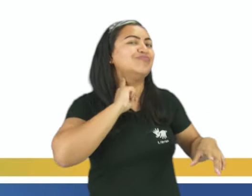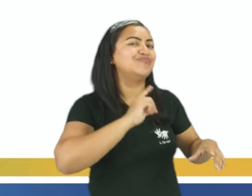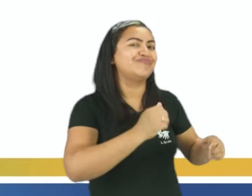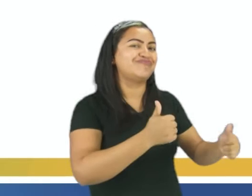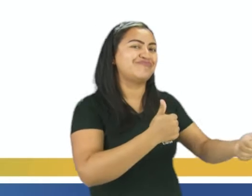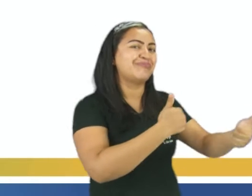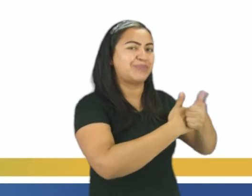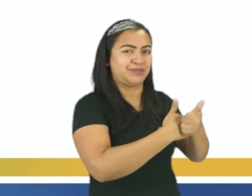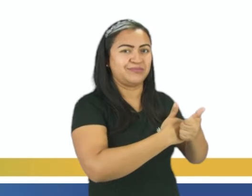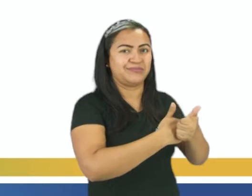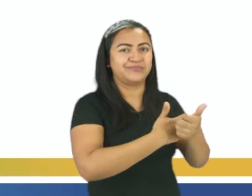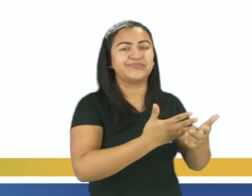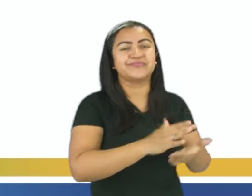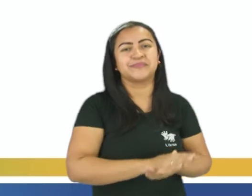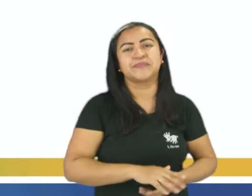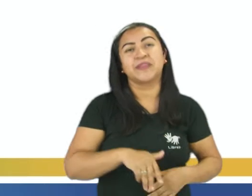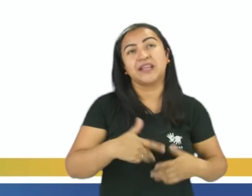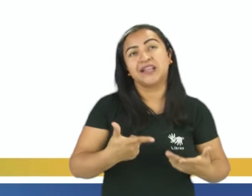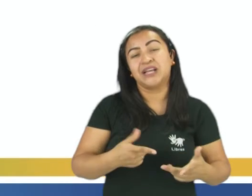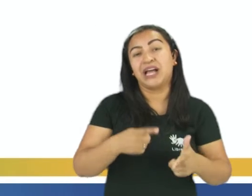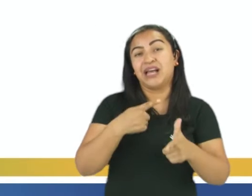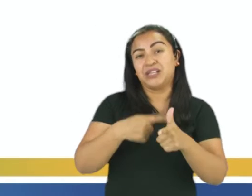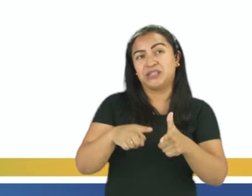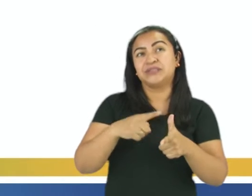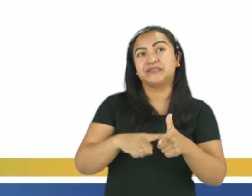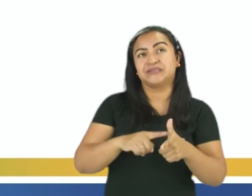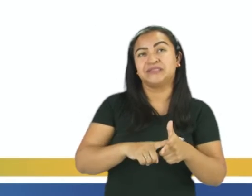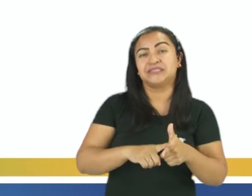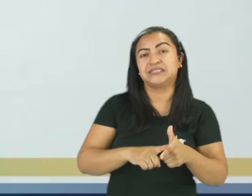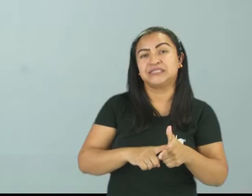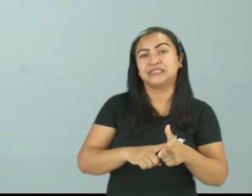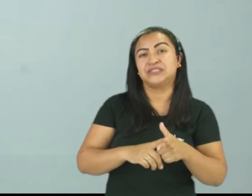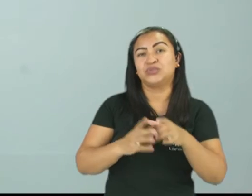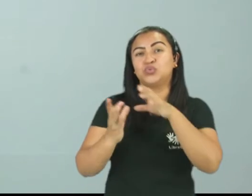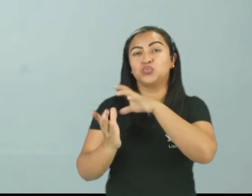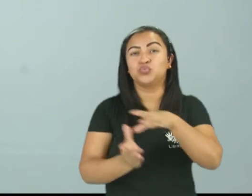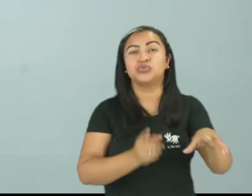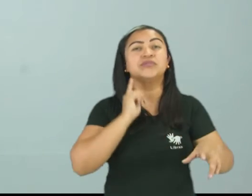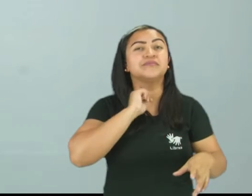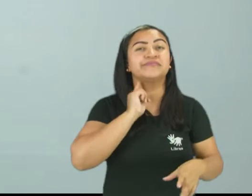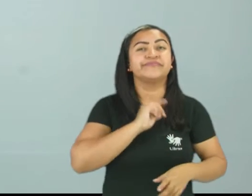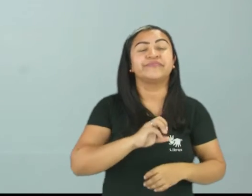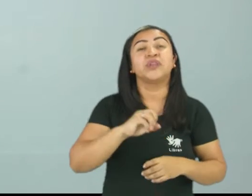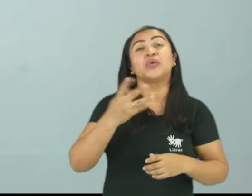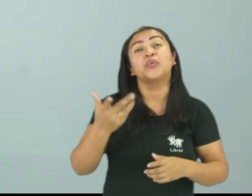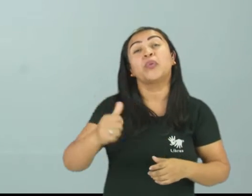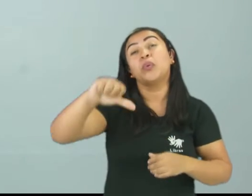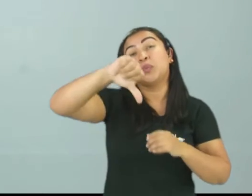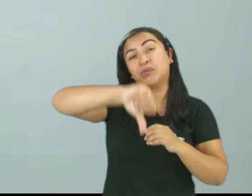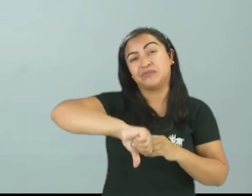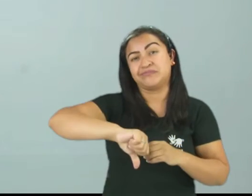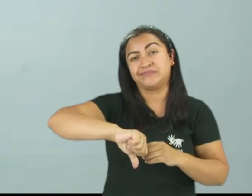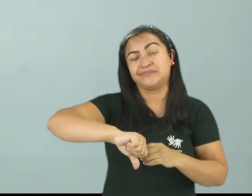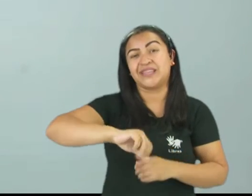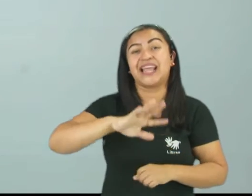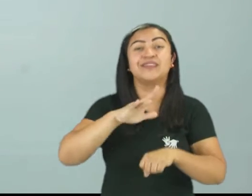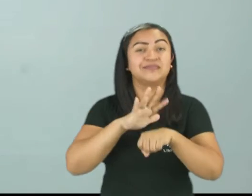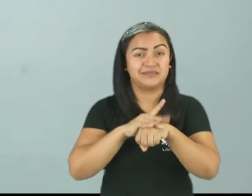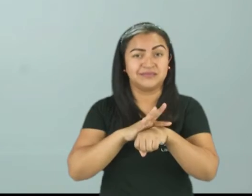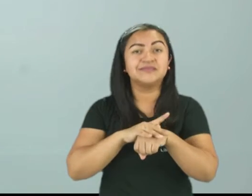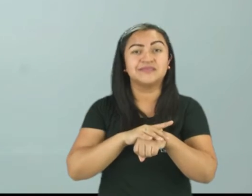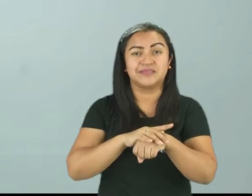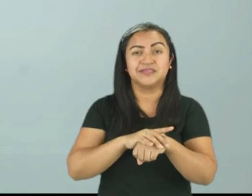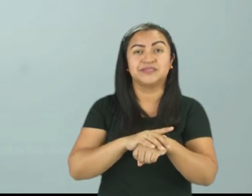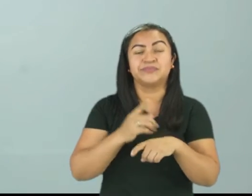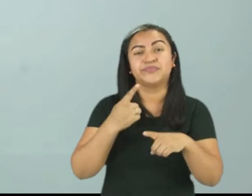problema do saneamento básico, qual é o resultado negativo? São as doenças, principalmente, aqui vou citar